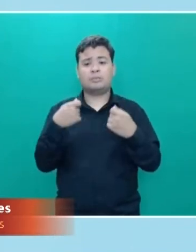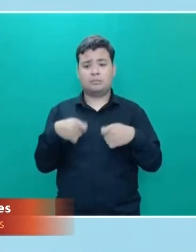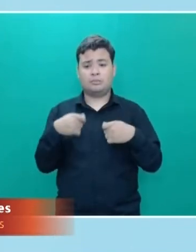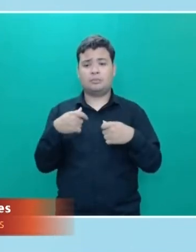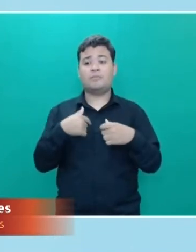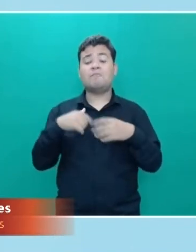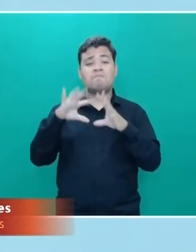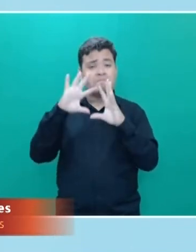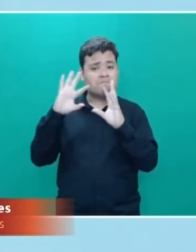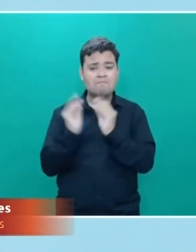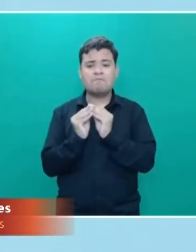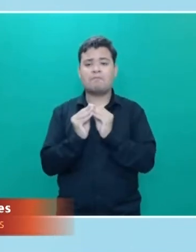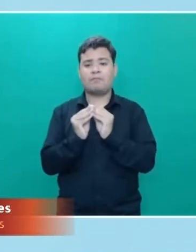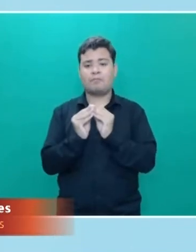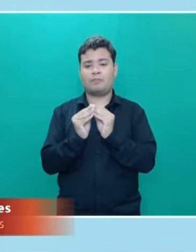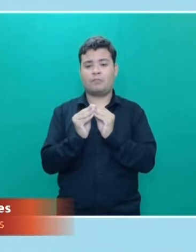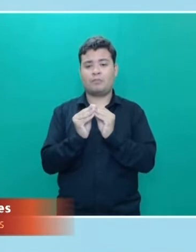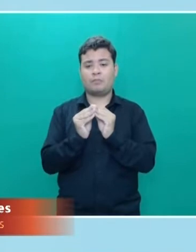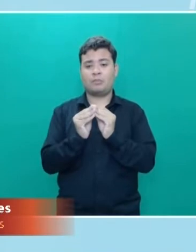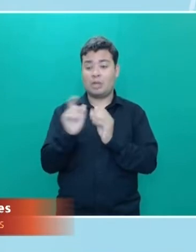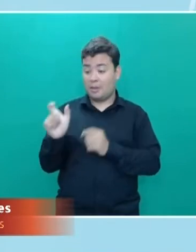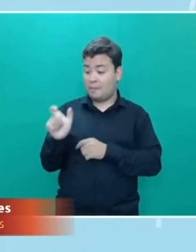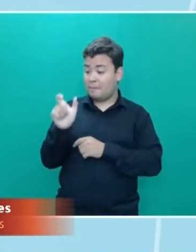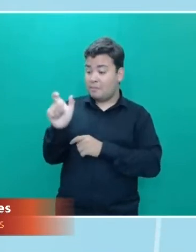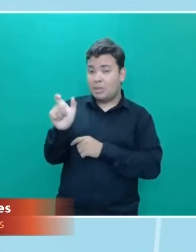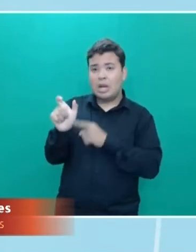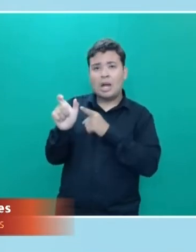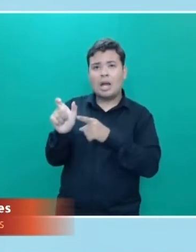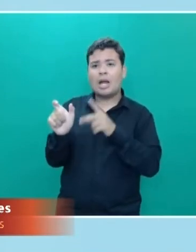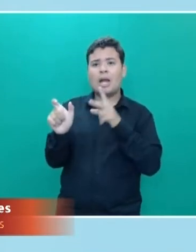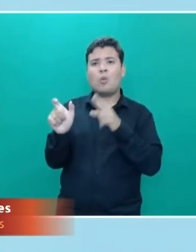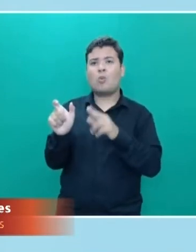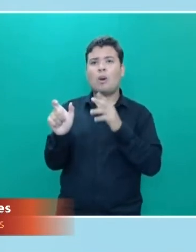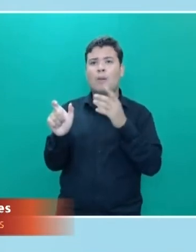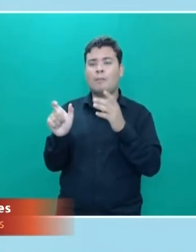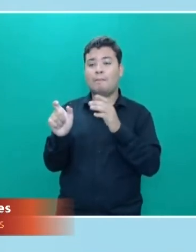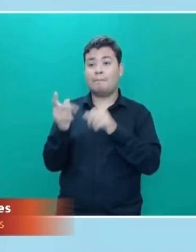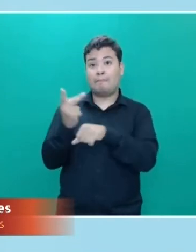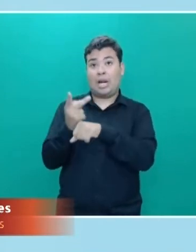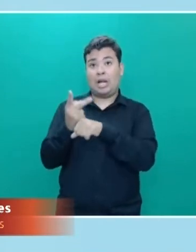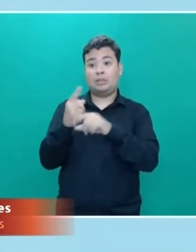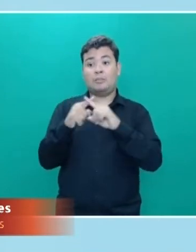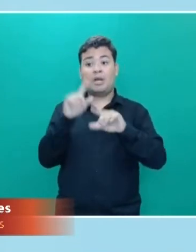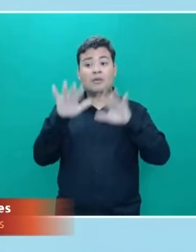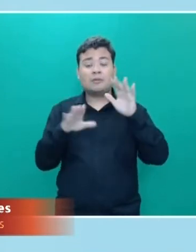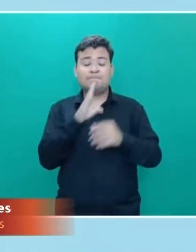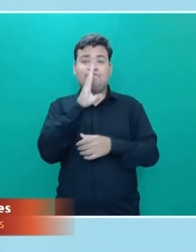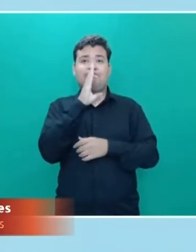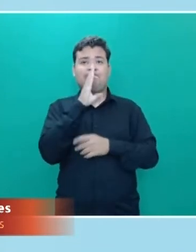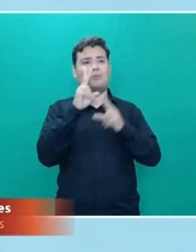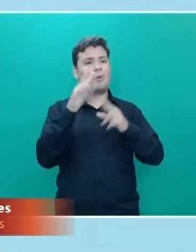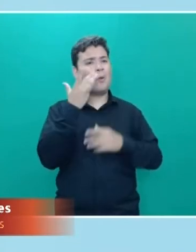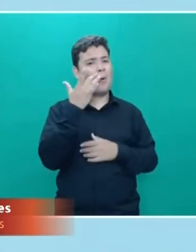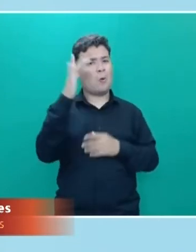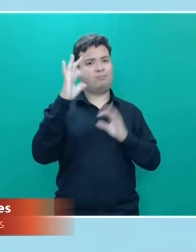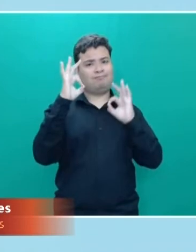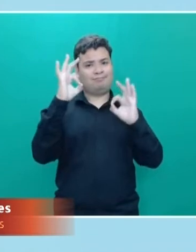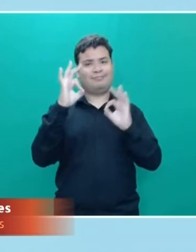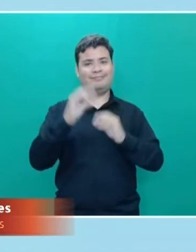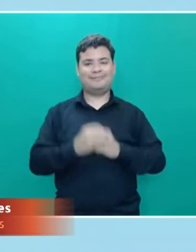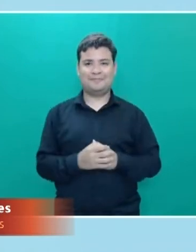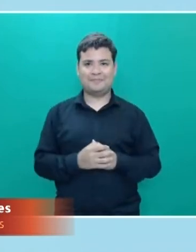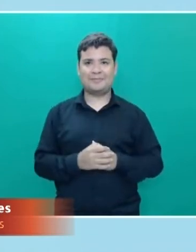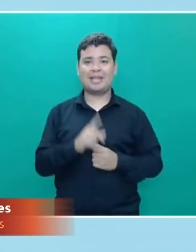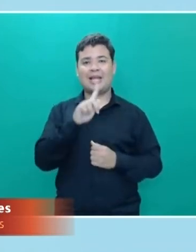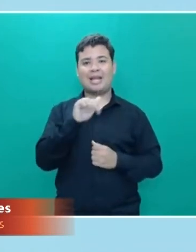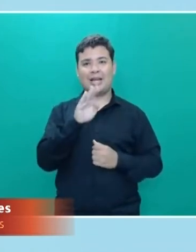palavra, ela vale prata, mas muitas vezes o silêncio, esse vale o. Tá certo, Glauber, muito obrigada,